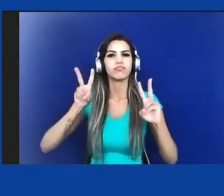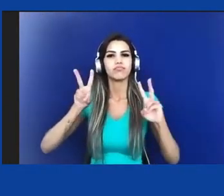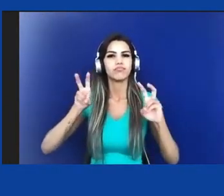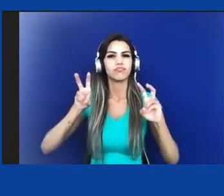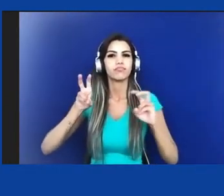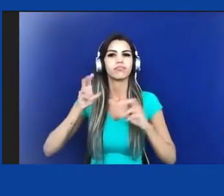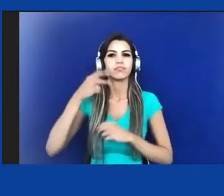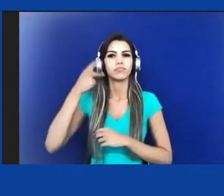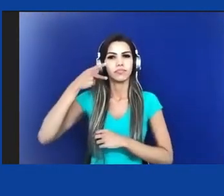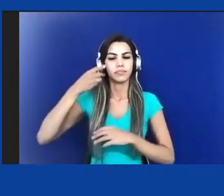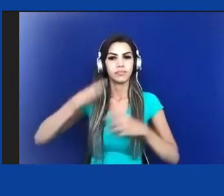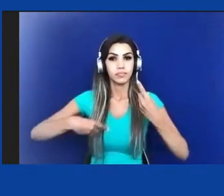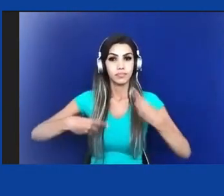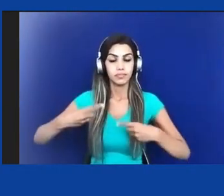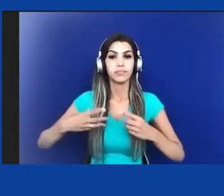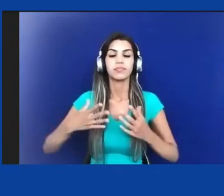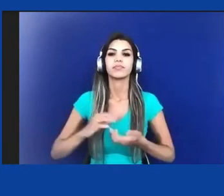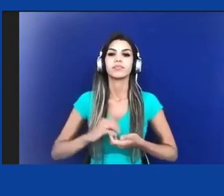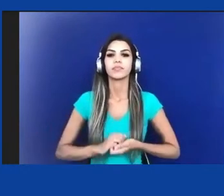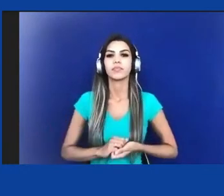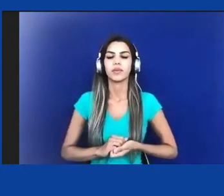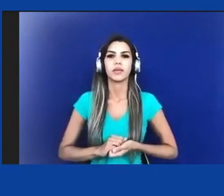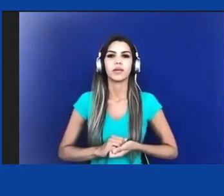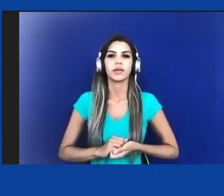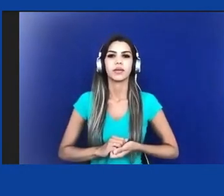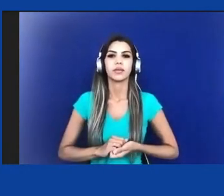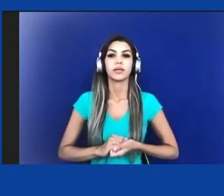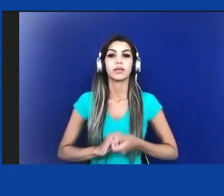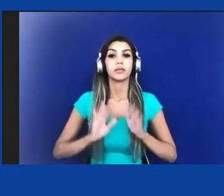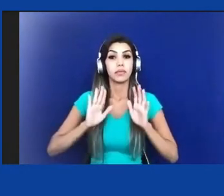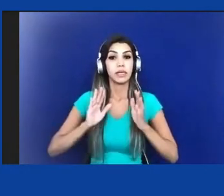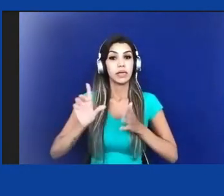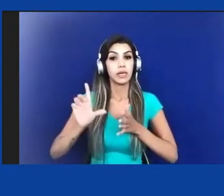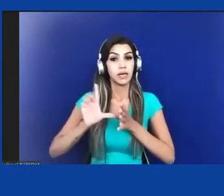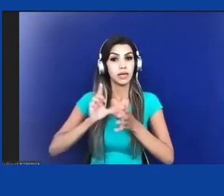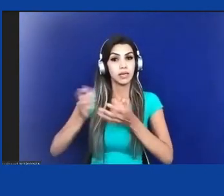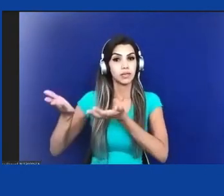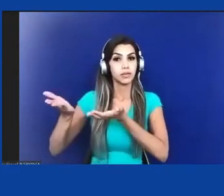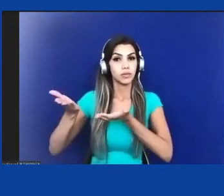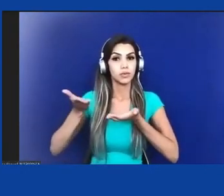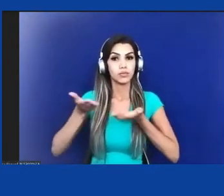Bom dia a todos.